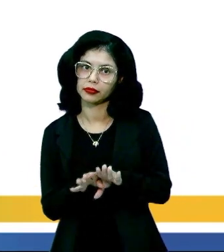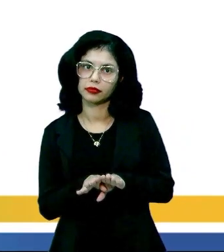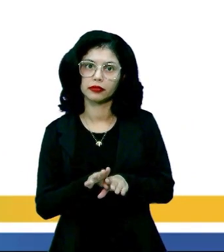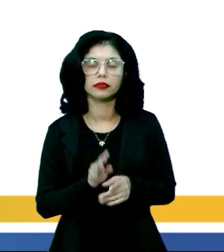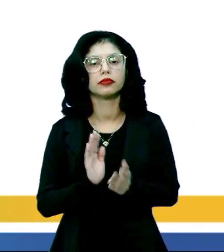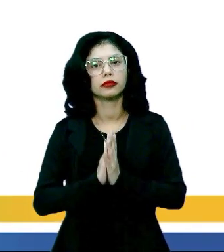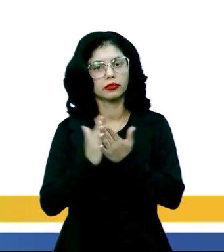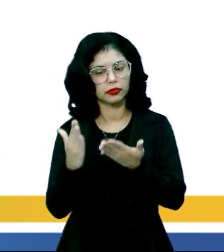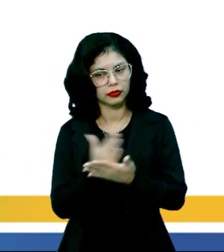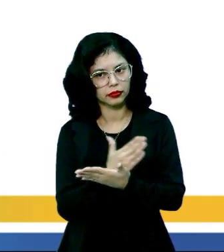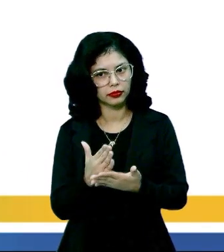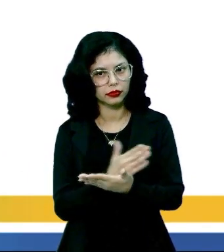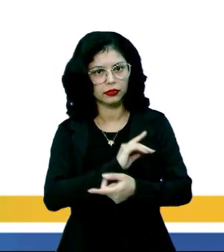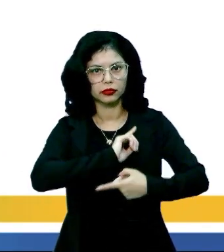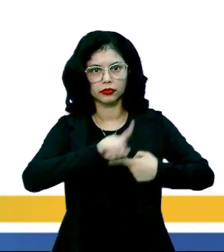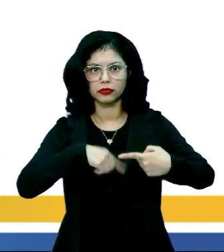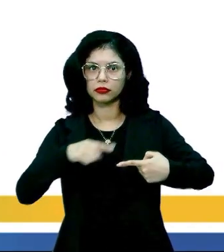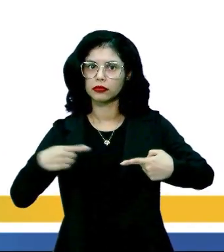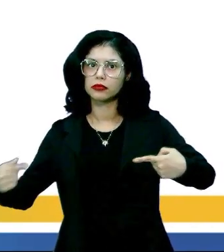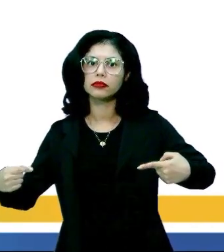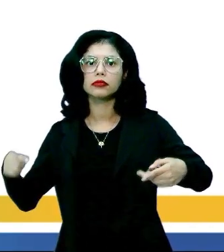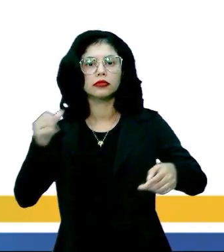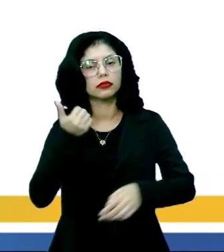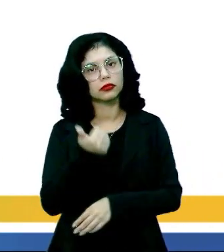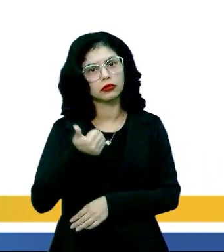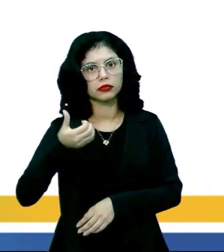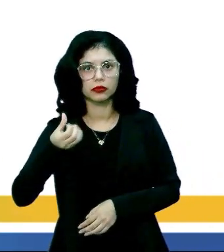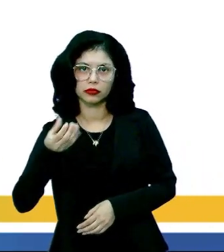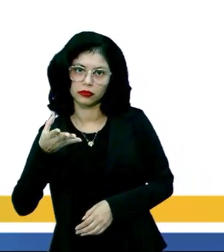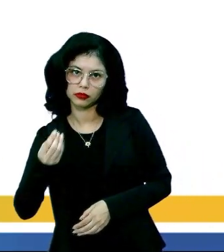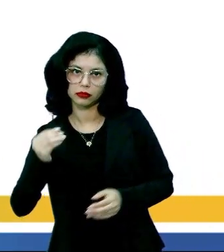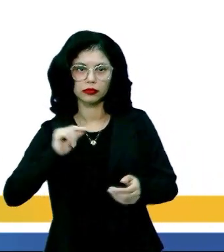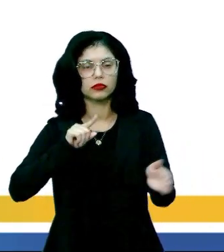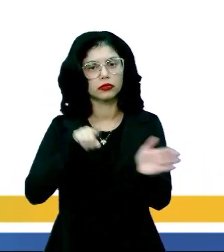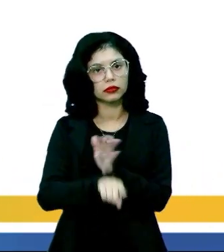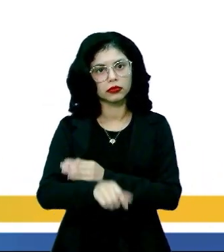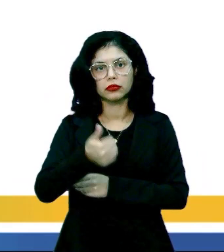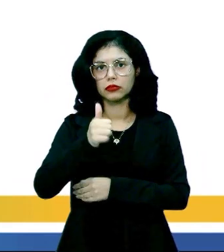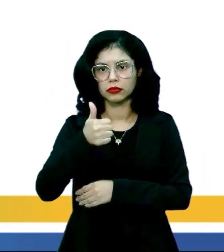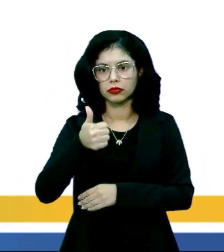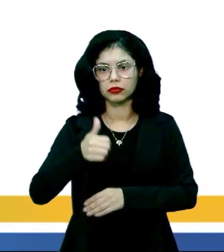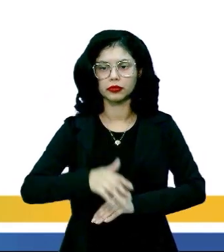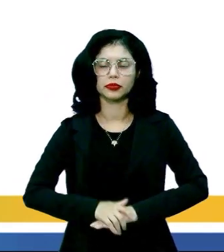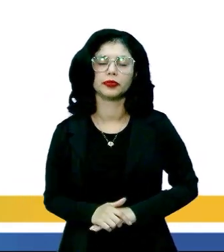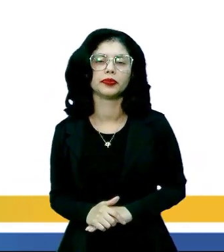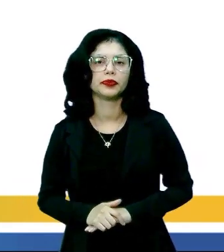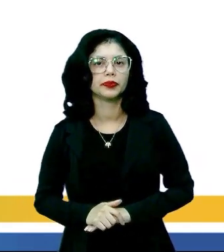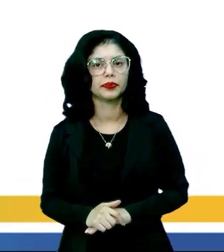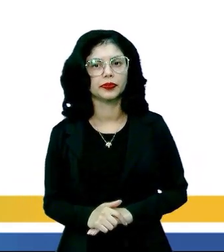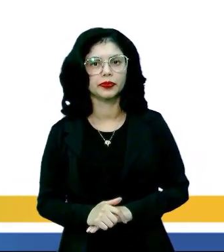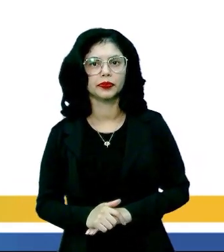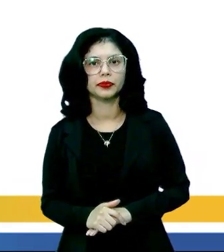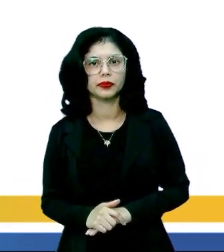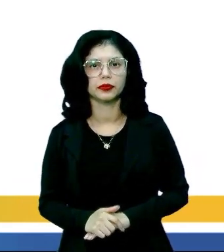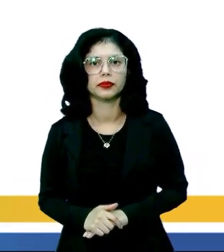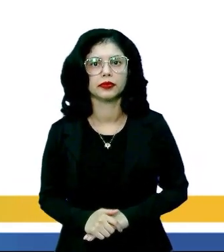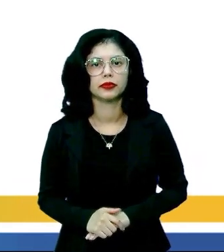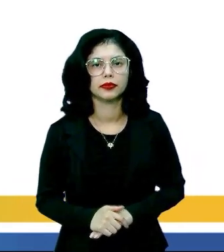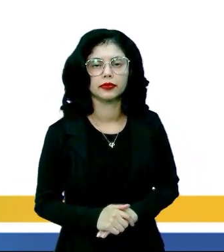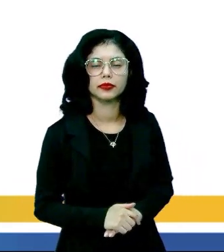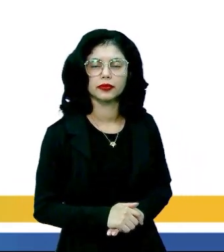no livro, que é a questão de número 11, página 160.